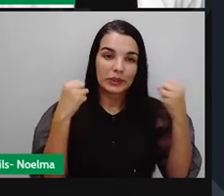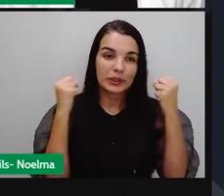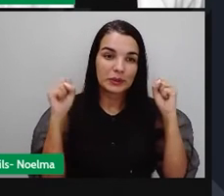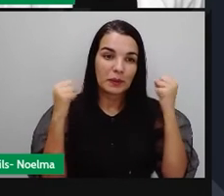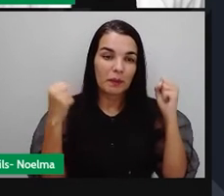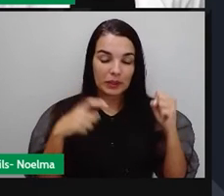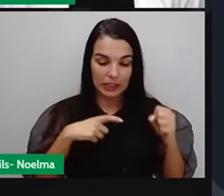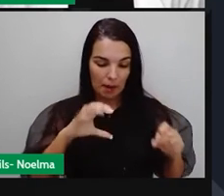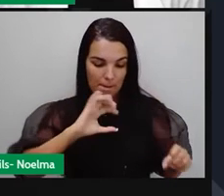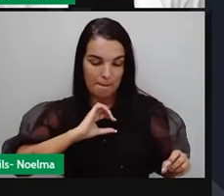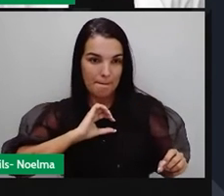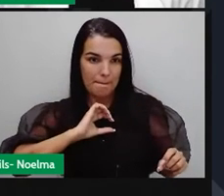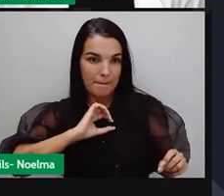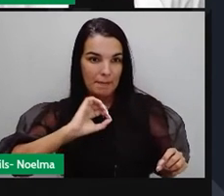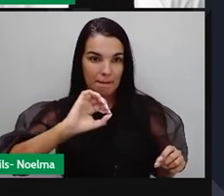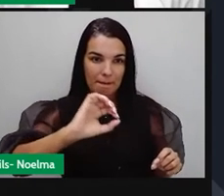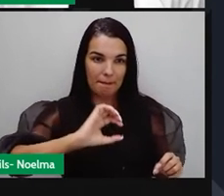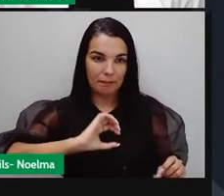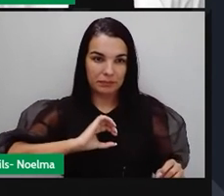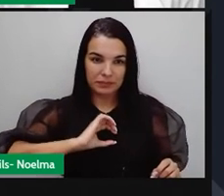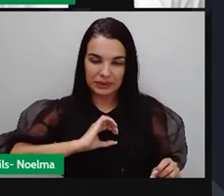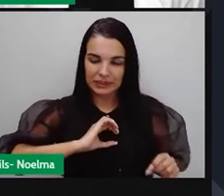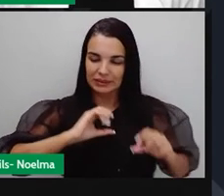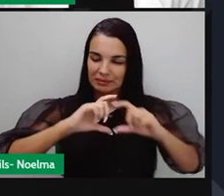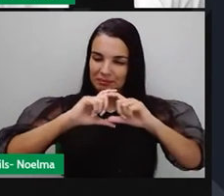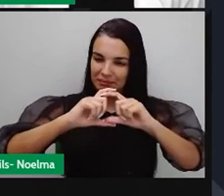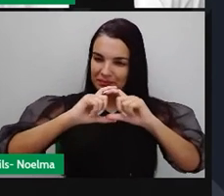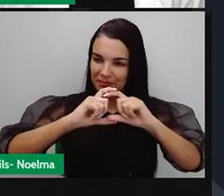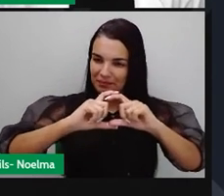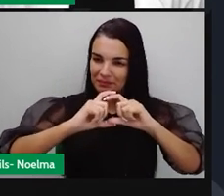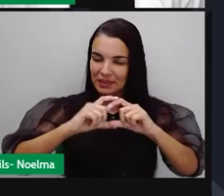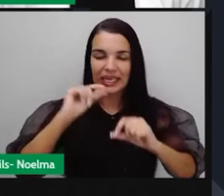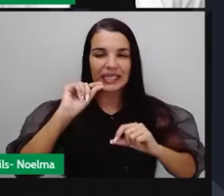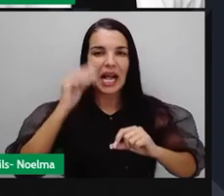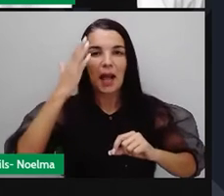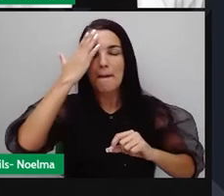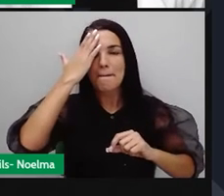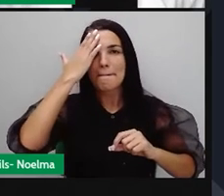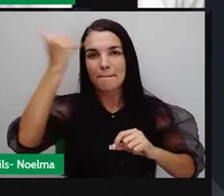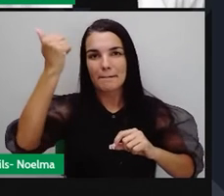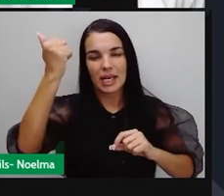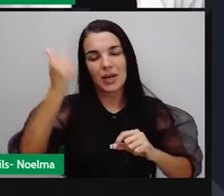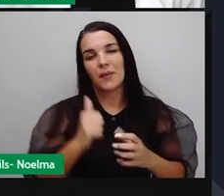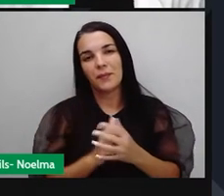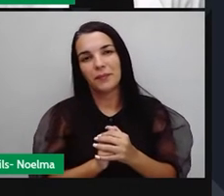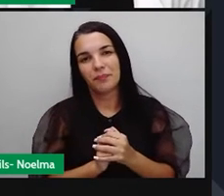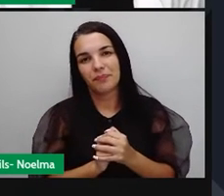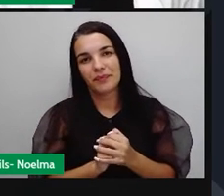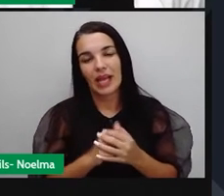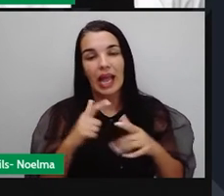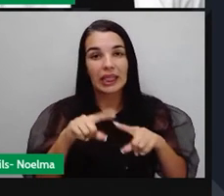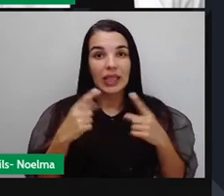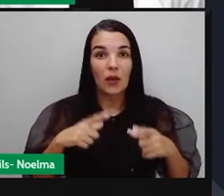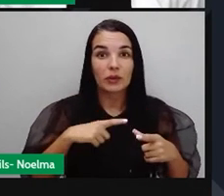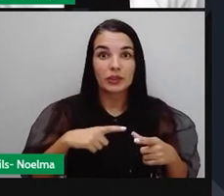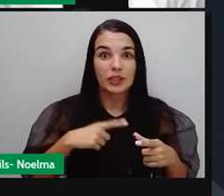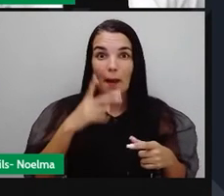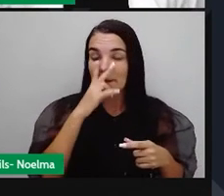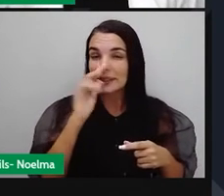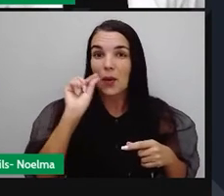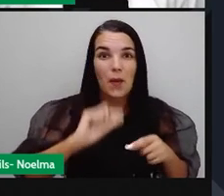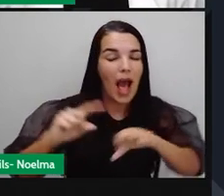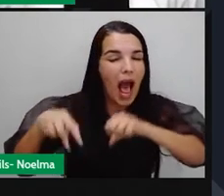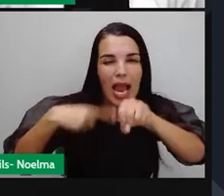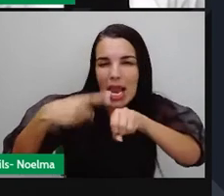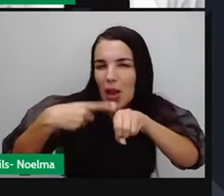medalha a medalha para saber quem era o mais capaz. E a coisa chegava à loucura, a Alemanha Oriental